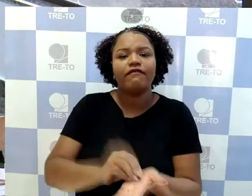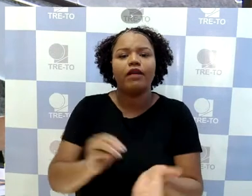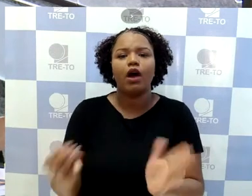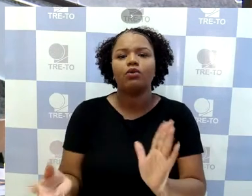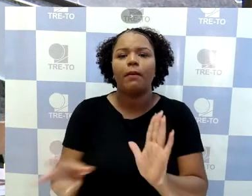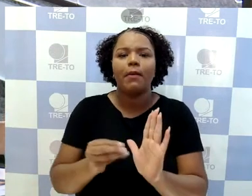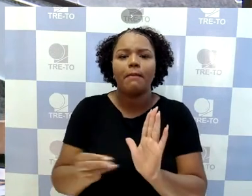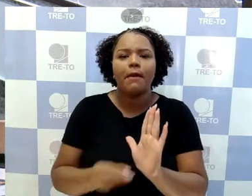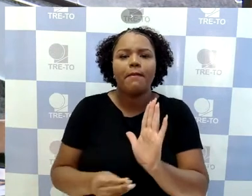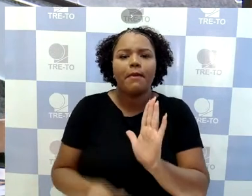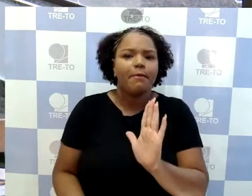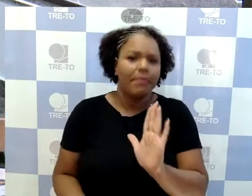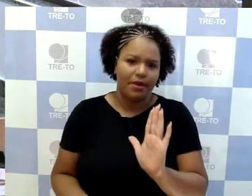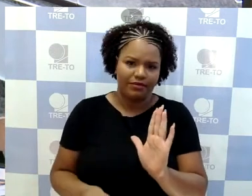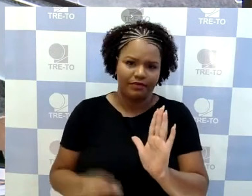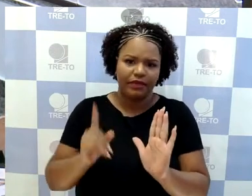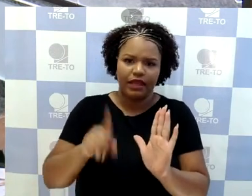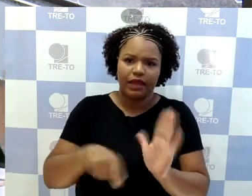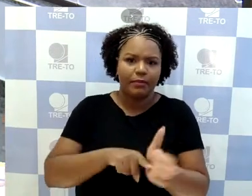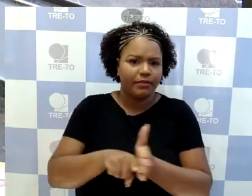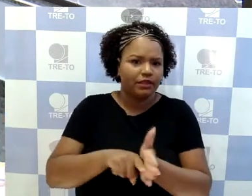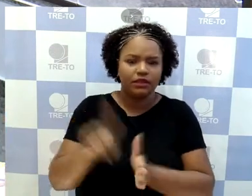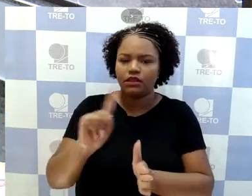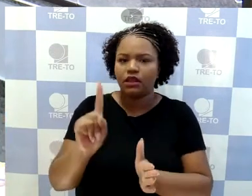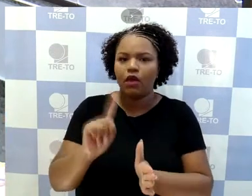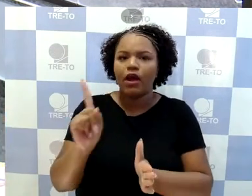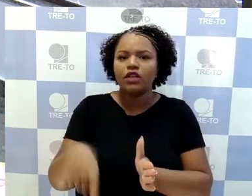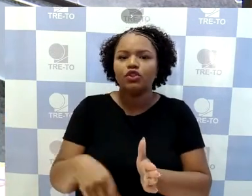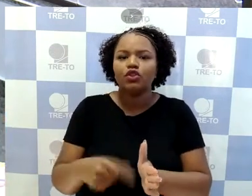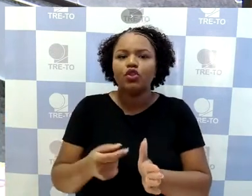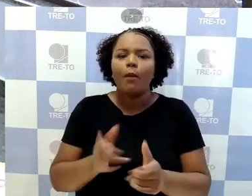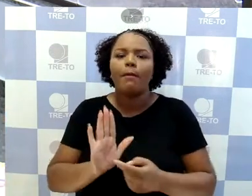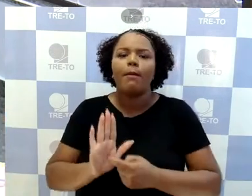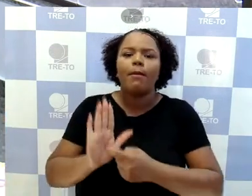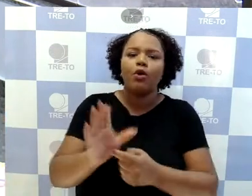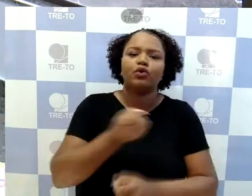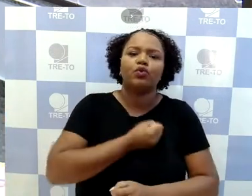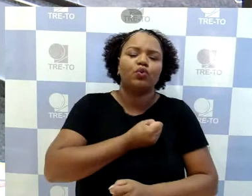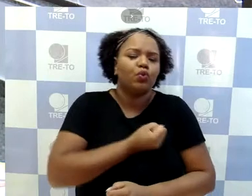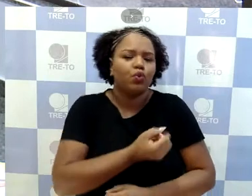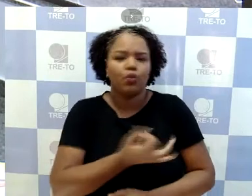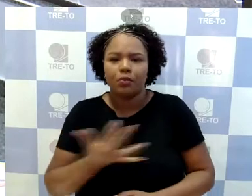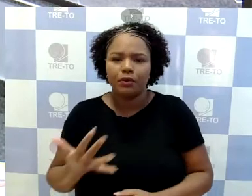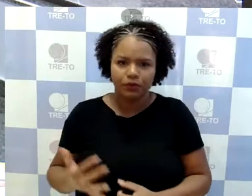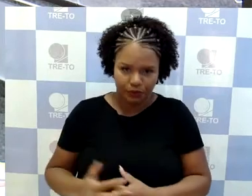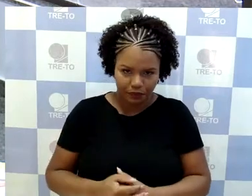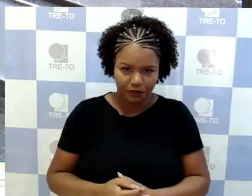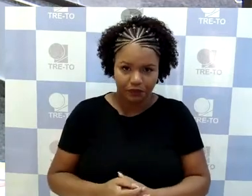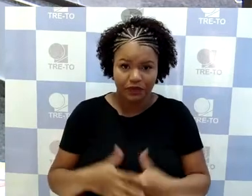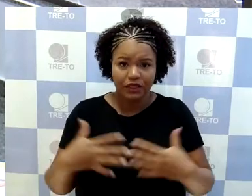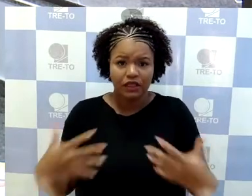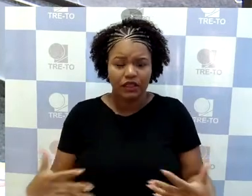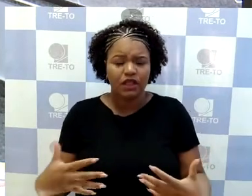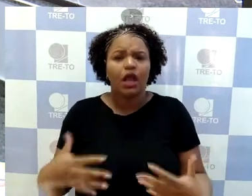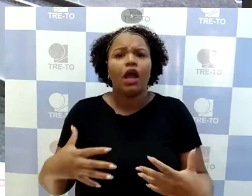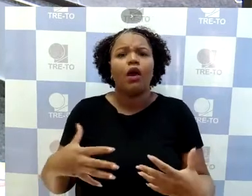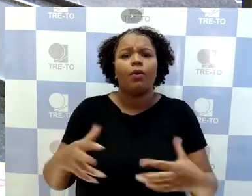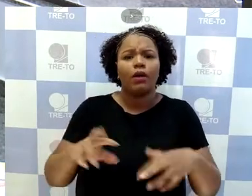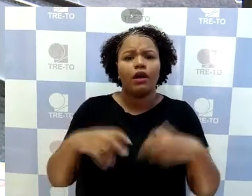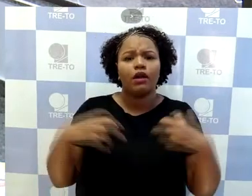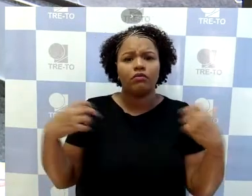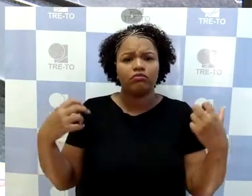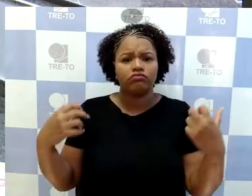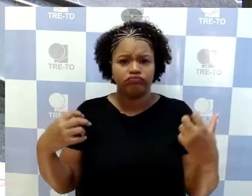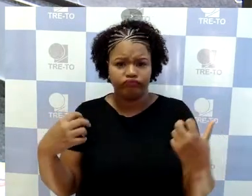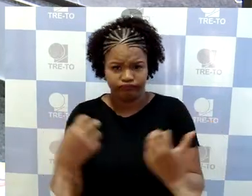uma pesquisa, era um levantamento. Então, quando o magistrado fala isso, ele não faz confusão alguma. Em momento algum, ele diz que se